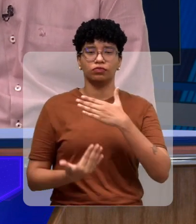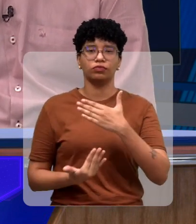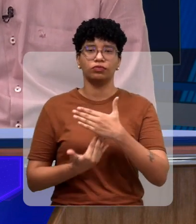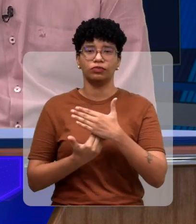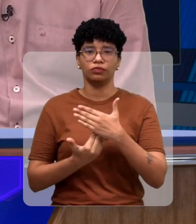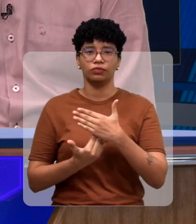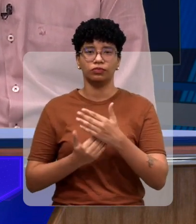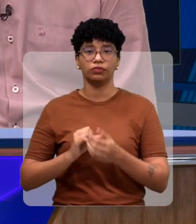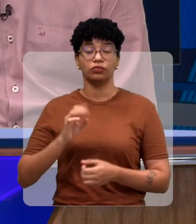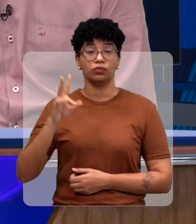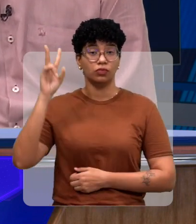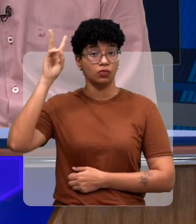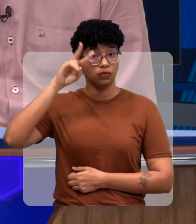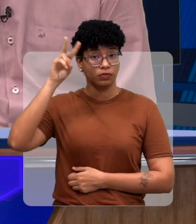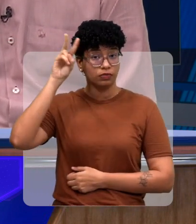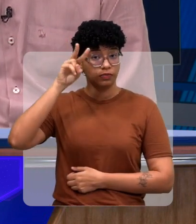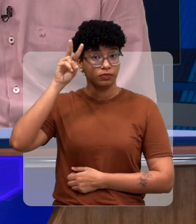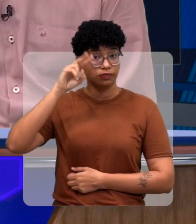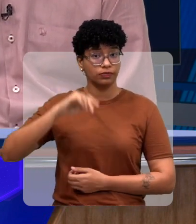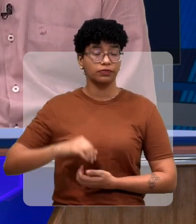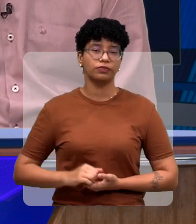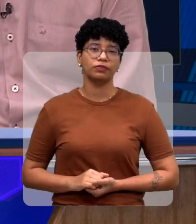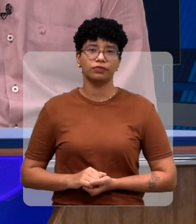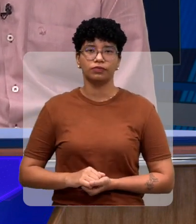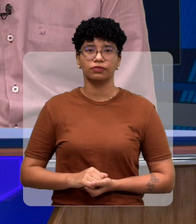de Timon só lembrando o seguinte